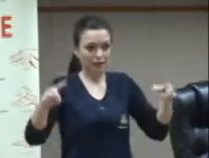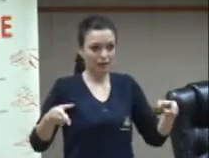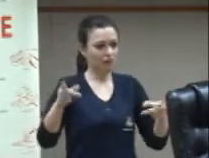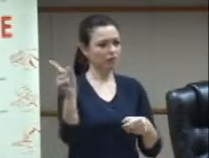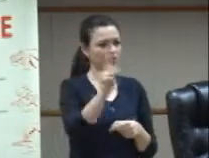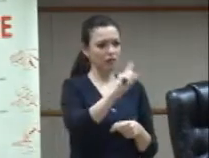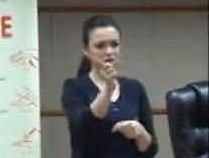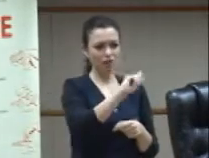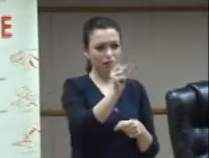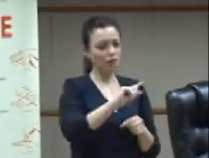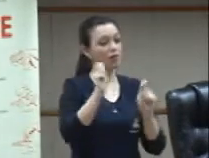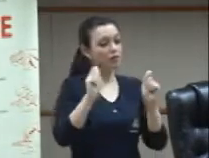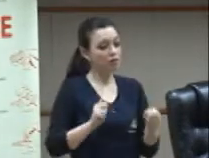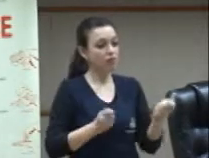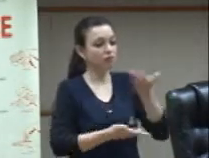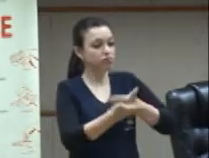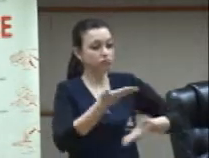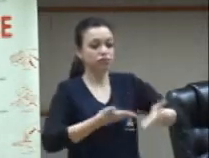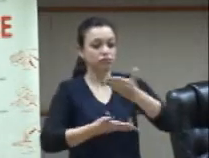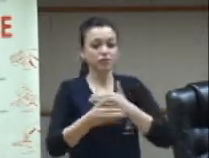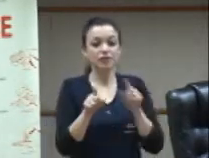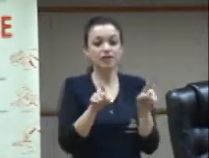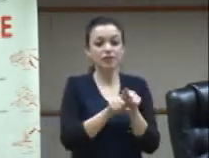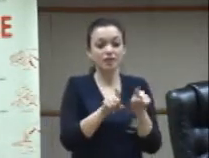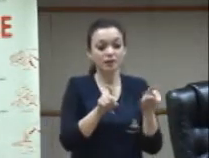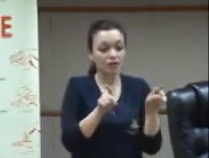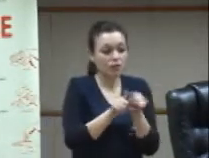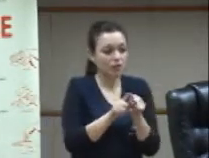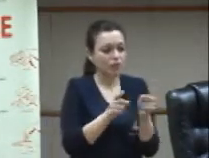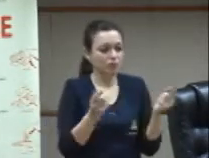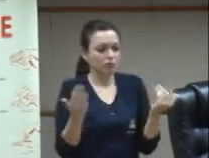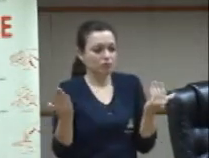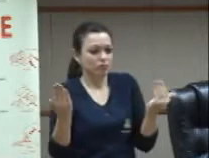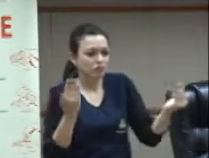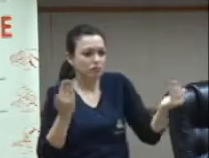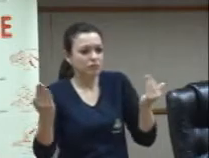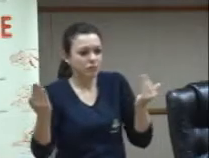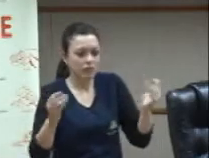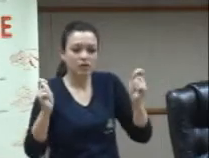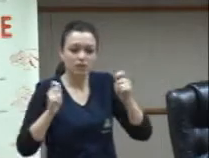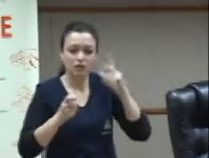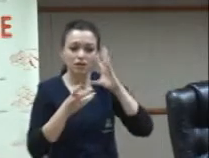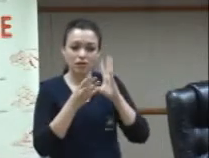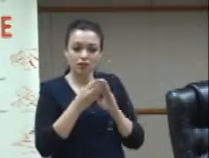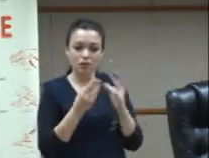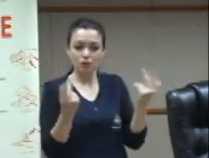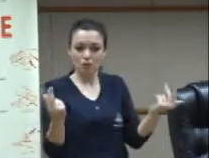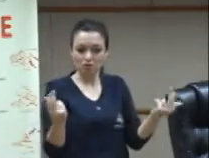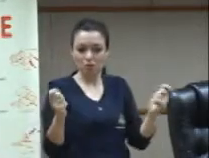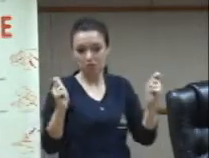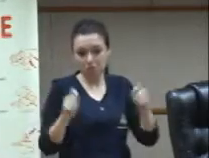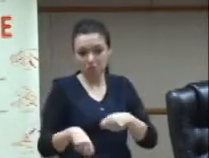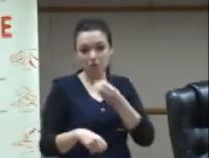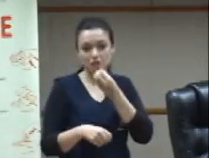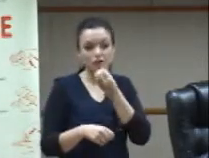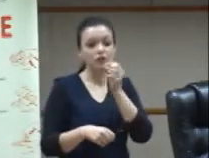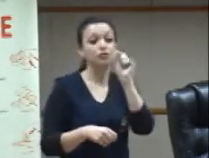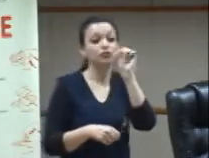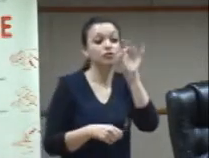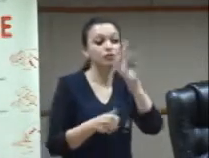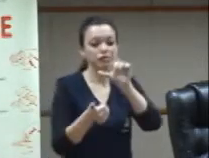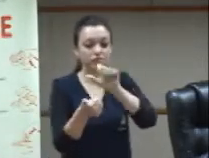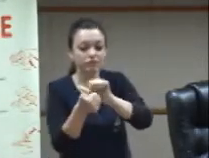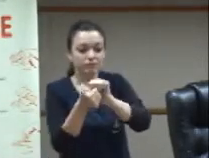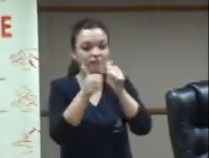diálogo bactiniano né como que isso acontece então o que que nós precisamos mudar aqui o que que precisa ser